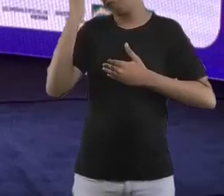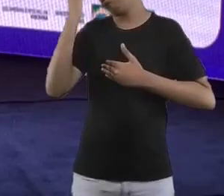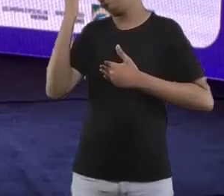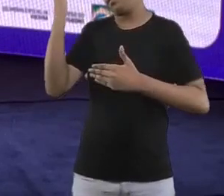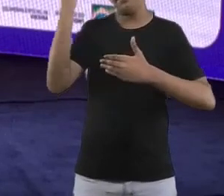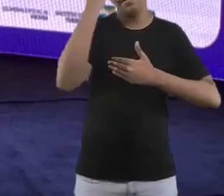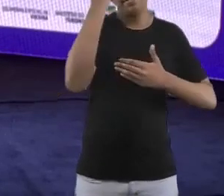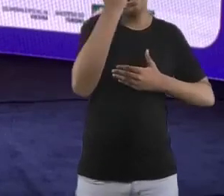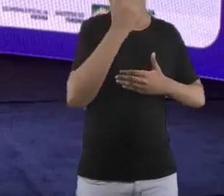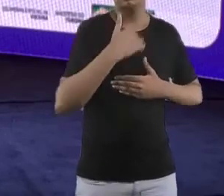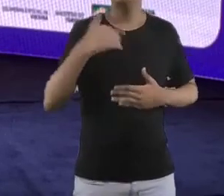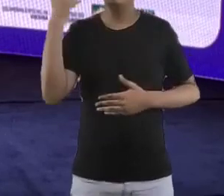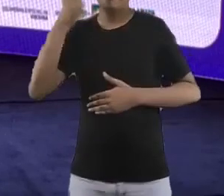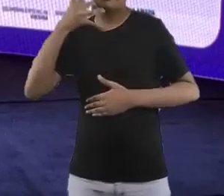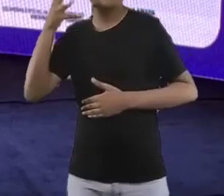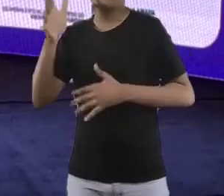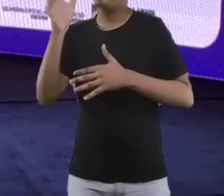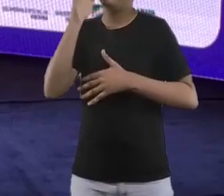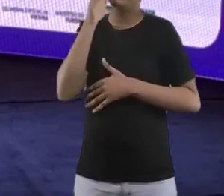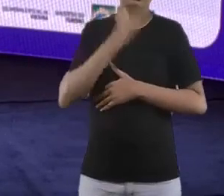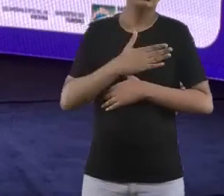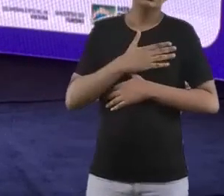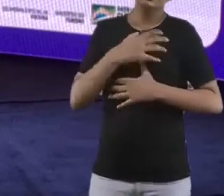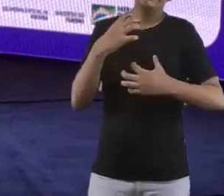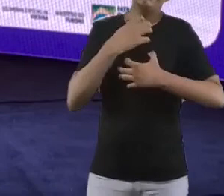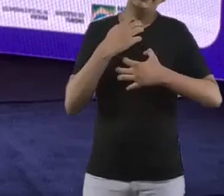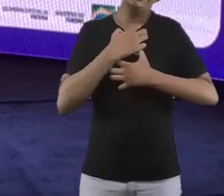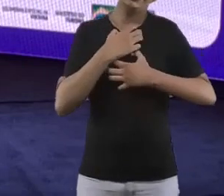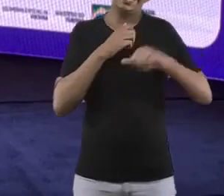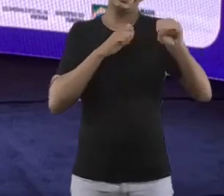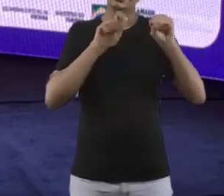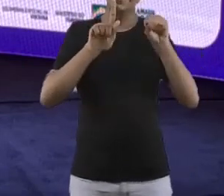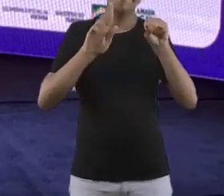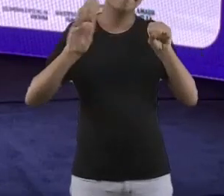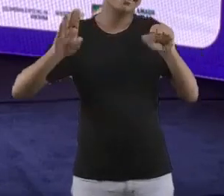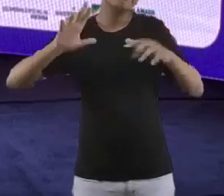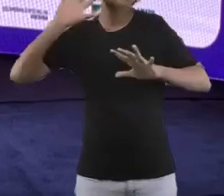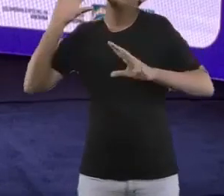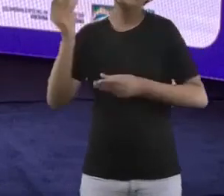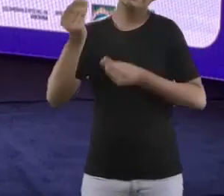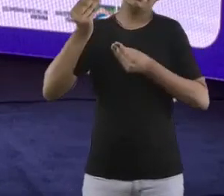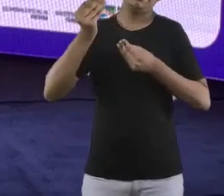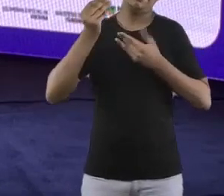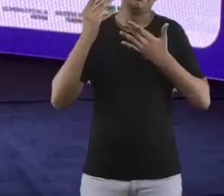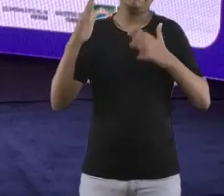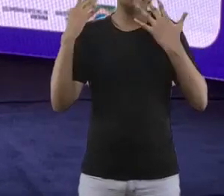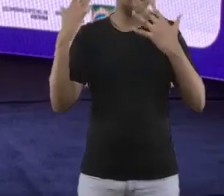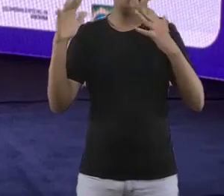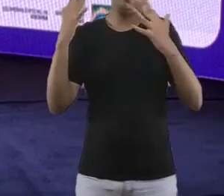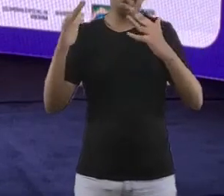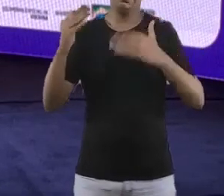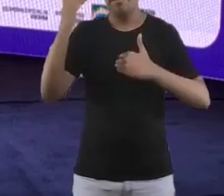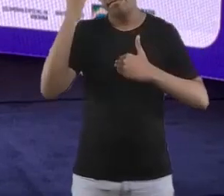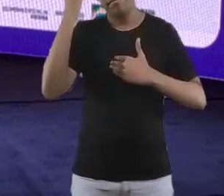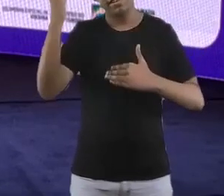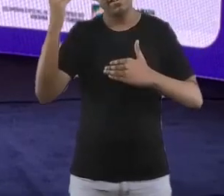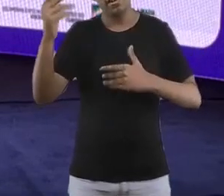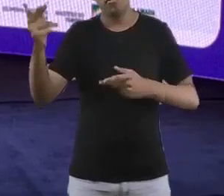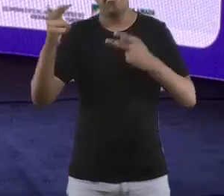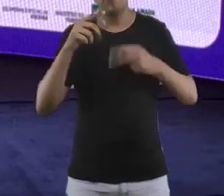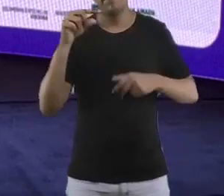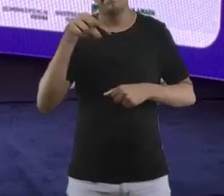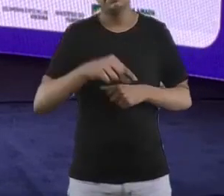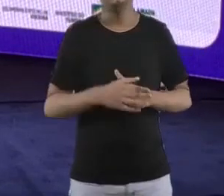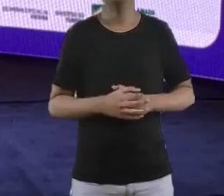algumas outras palestras, o clima é maravilhoso do evento. Realmente é um momento de aprendizado, de muita troca. Então, obrigada pelo convite. E como mensagem